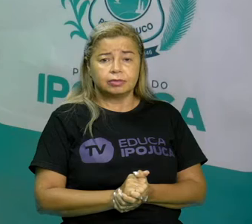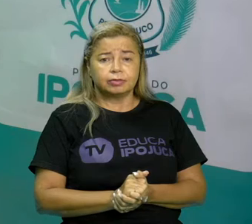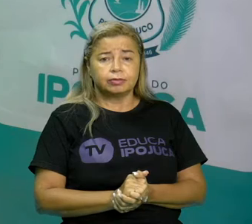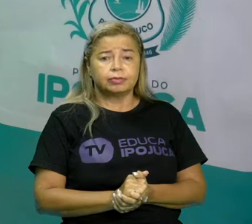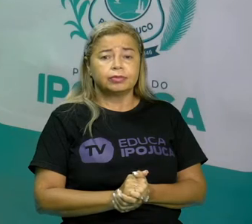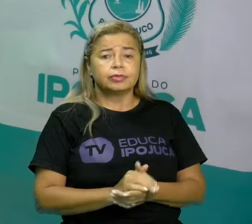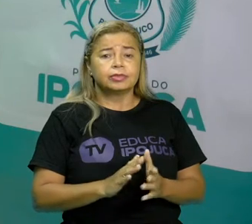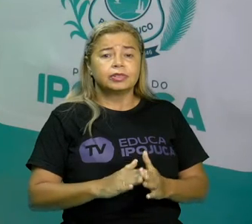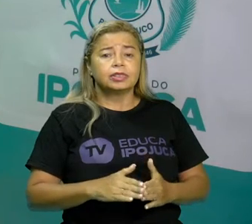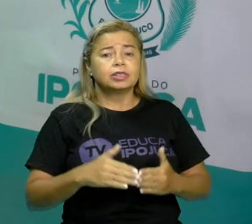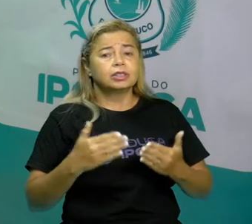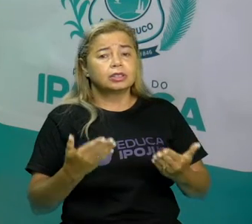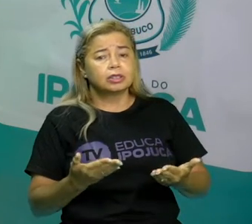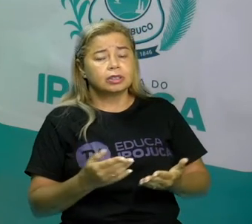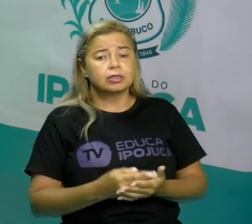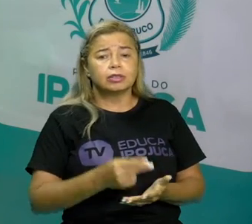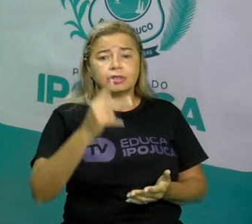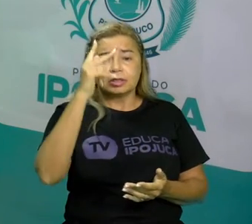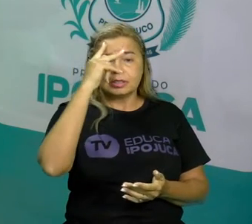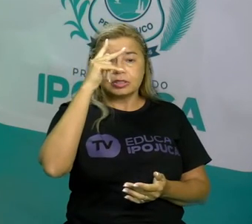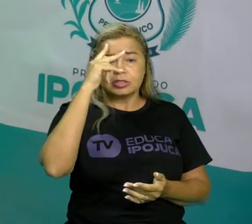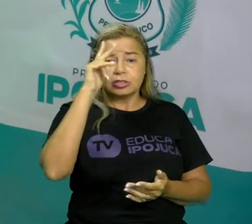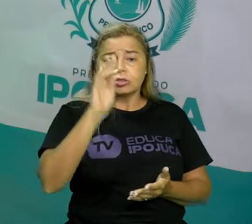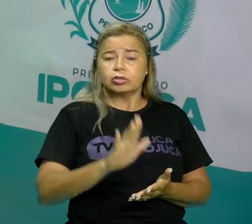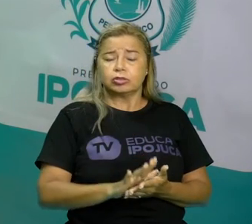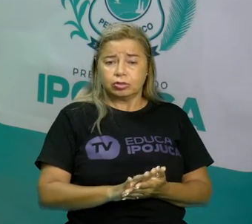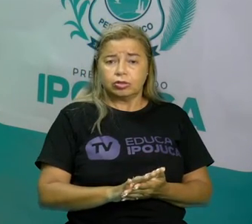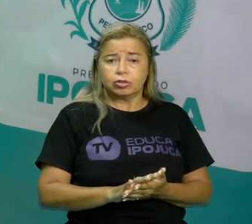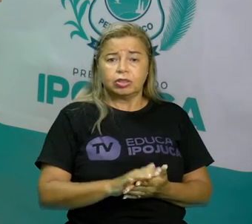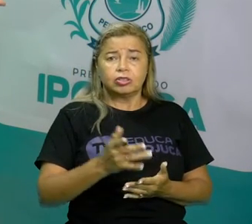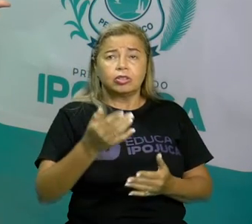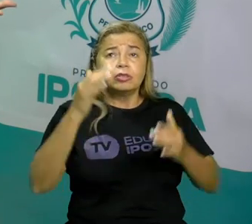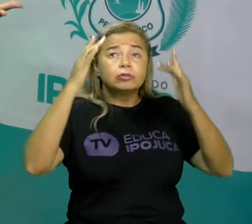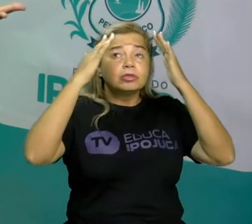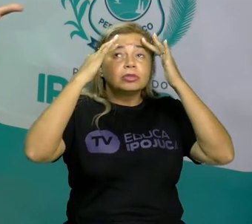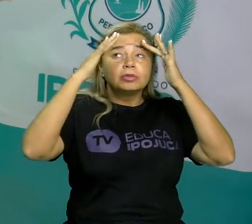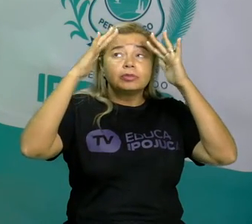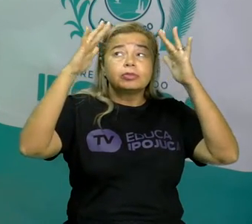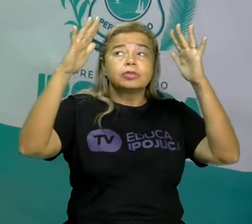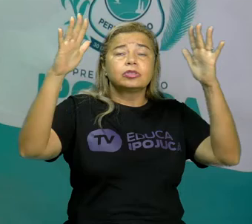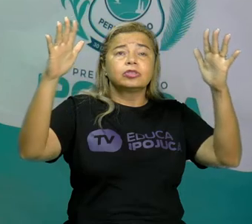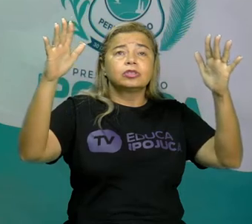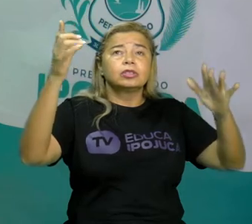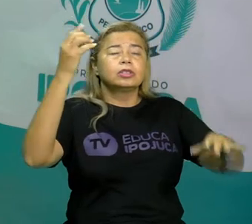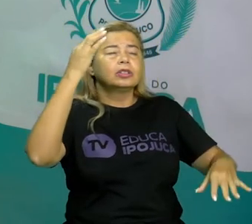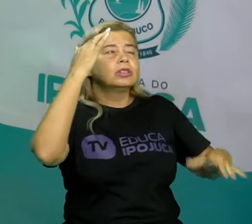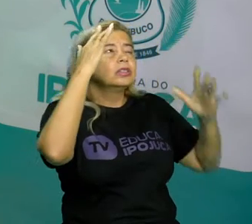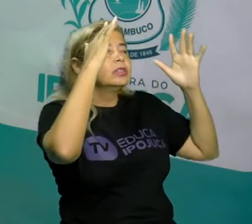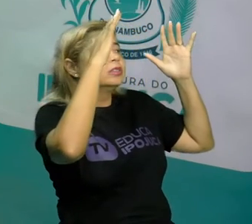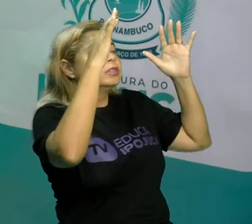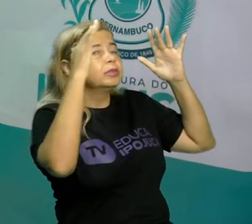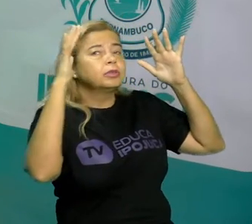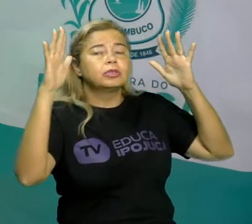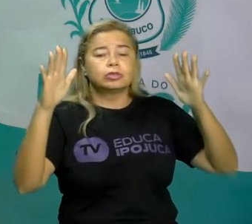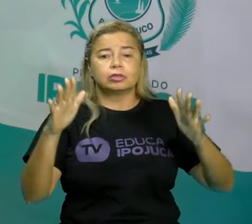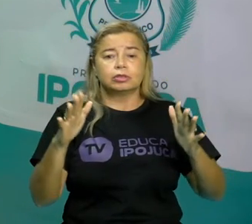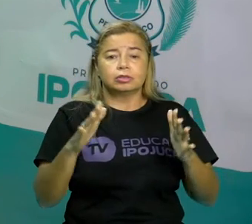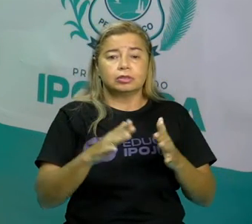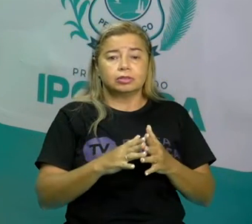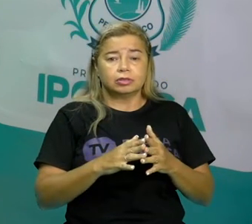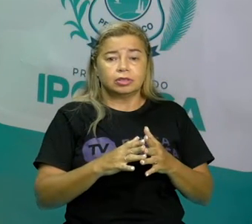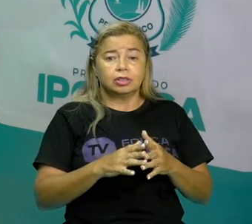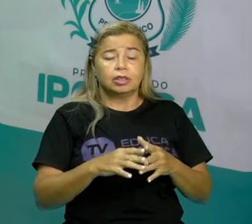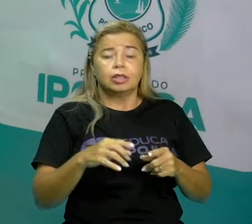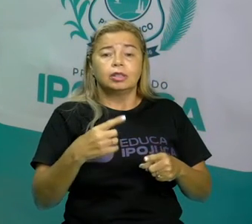histórias vão fluindo e vão dando ideia à sua mente. A professora vai perguntando, né? Bota lá, bota o